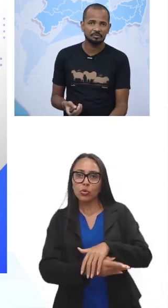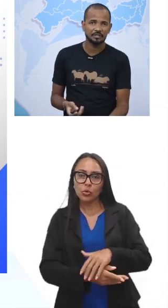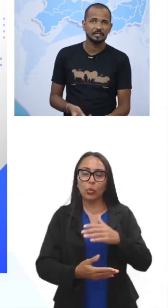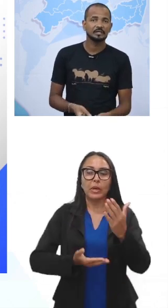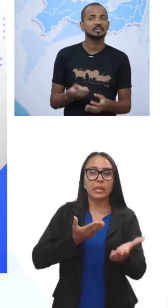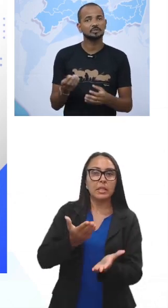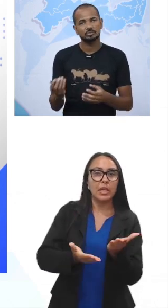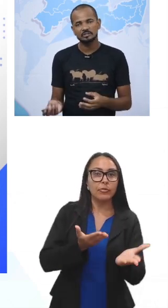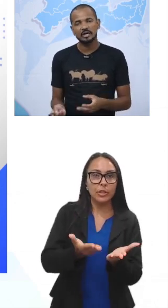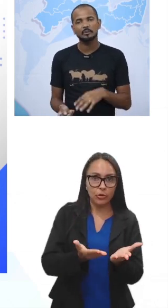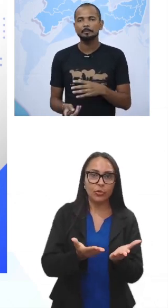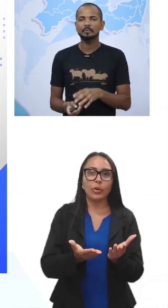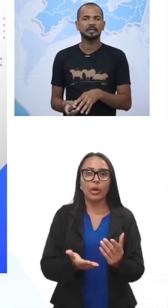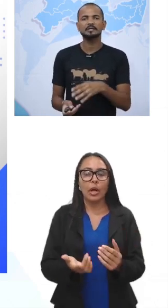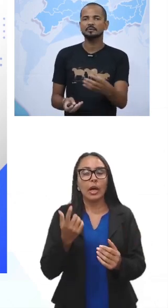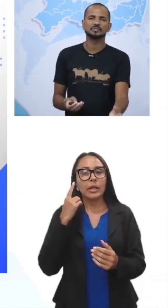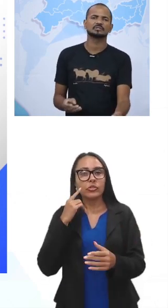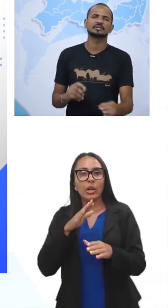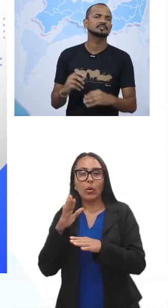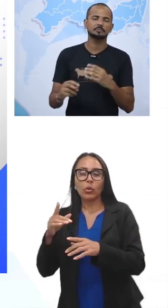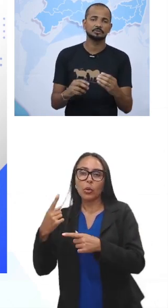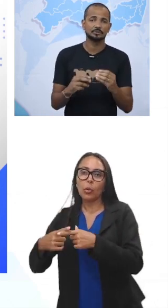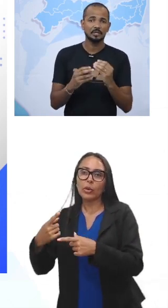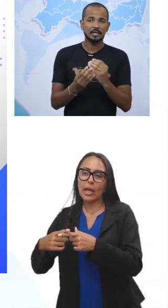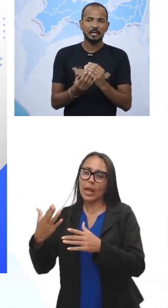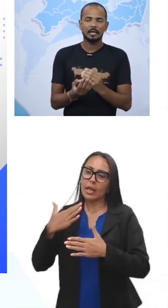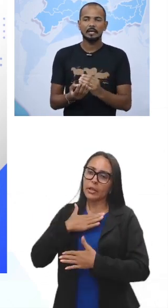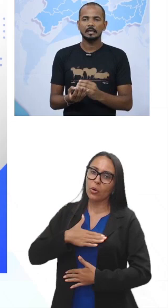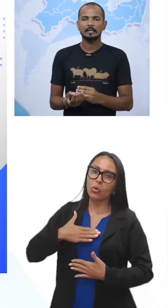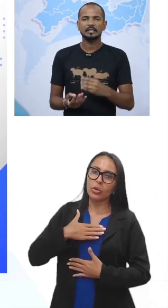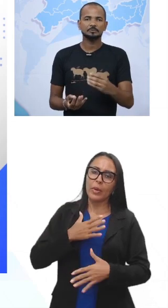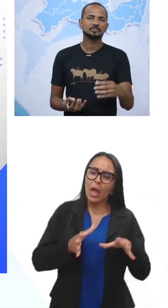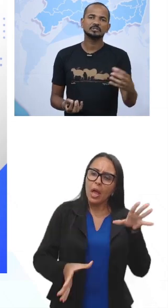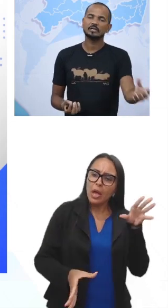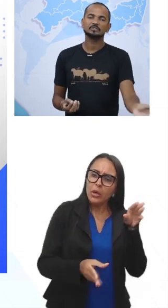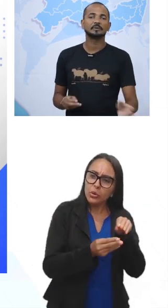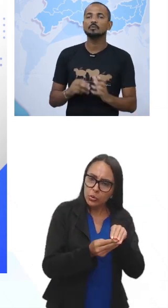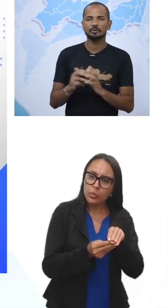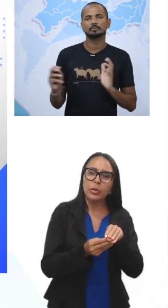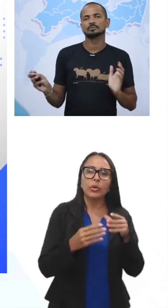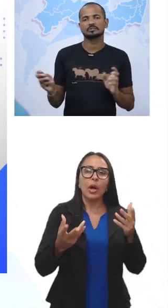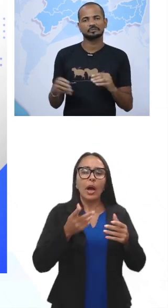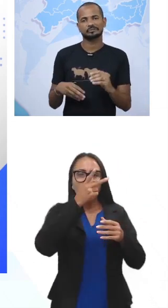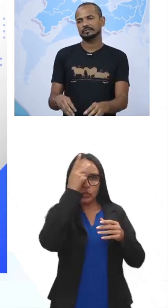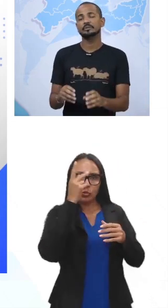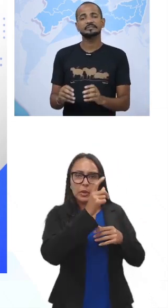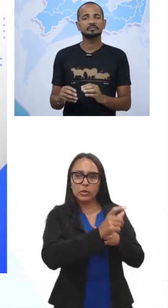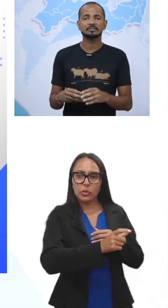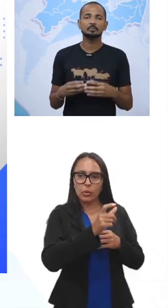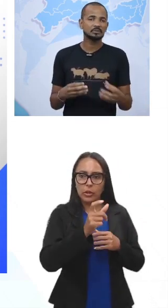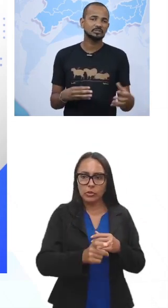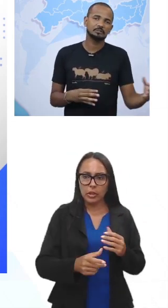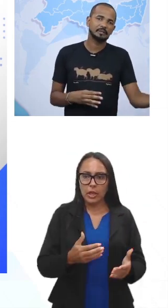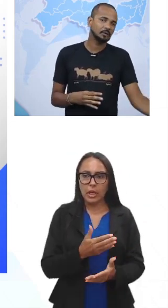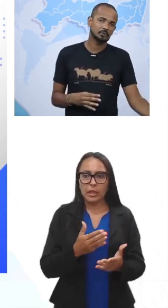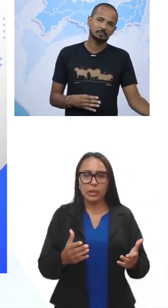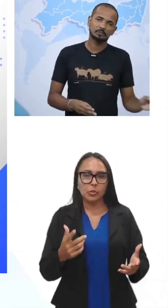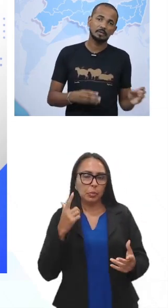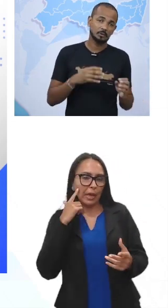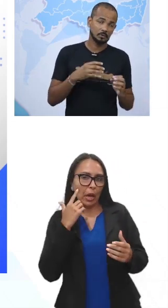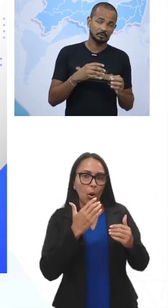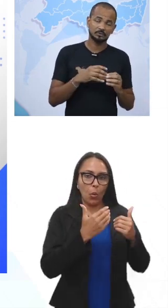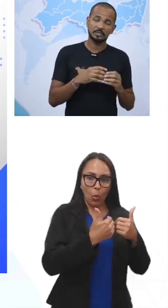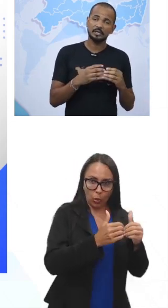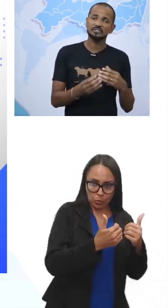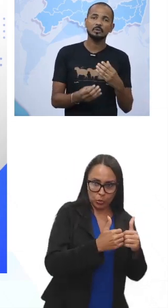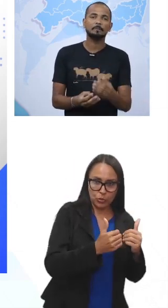convém, já o atitudinal, é porque ele gosta, resumindo, as pessoas, elas pegam ônibus, aqui no Recife, muita gente pega ônibus,